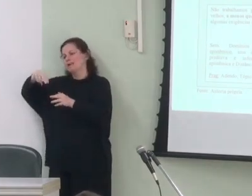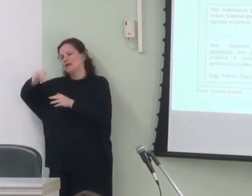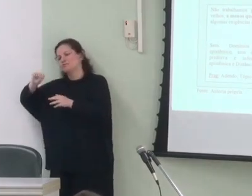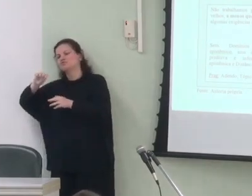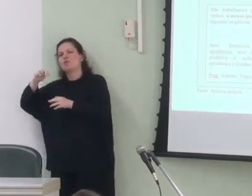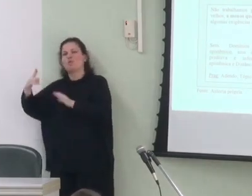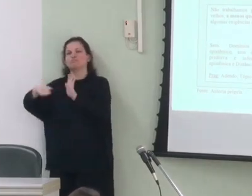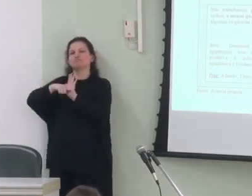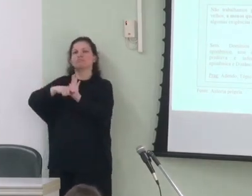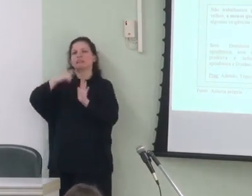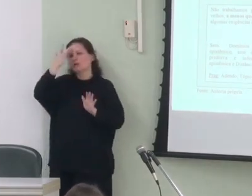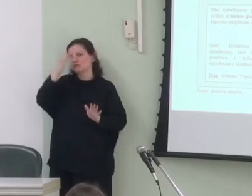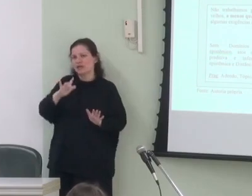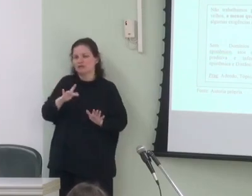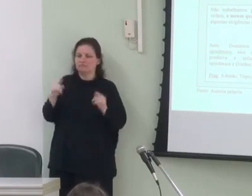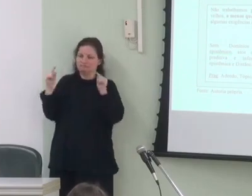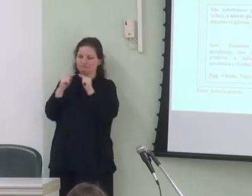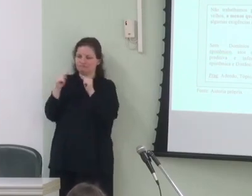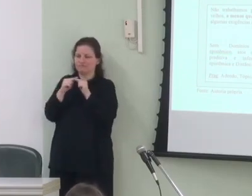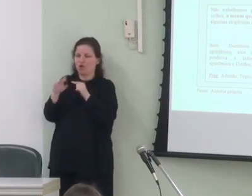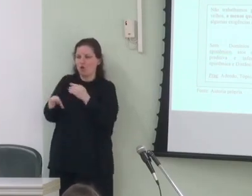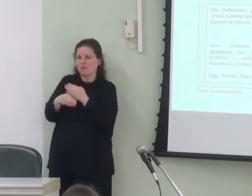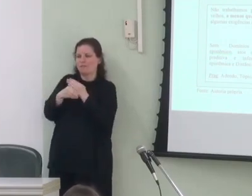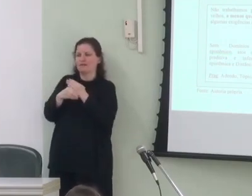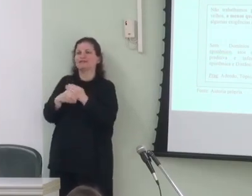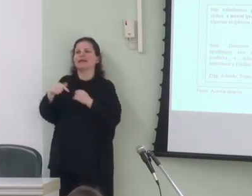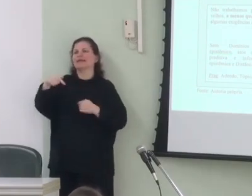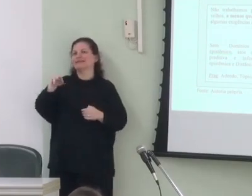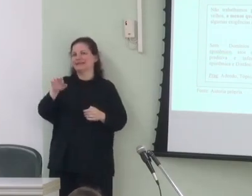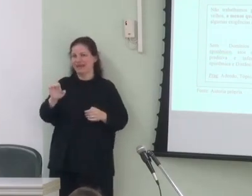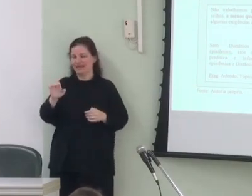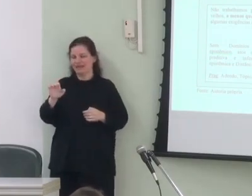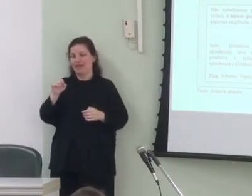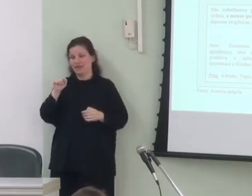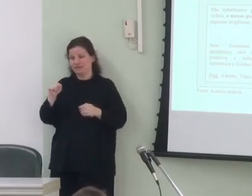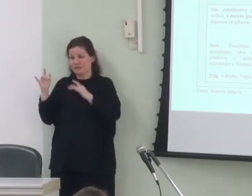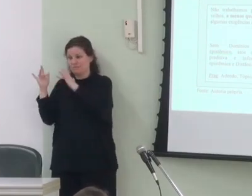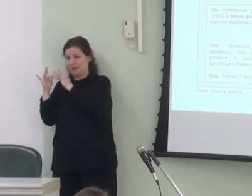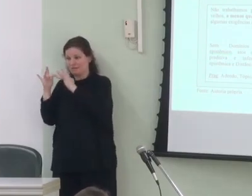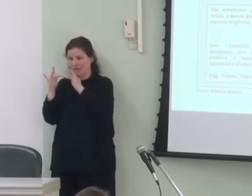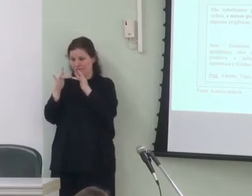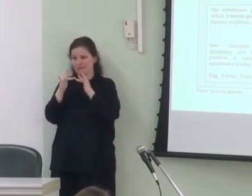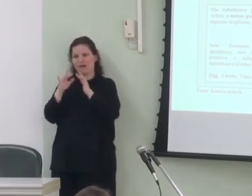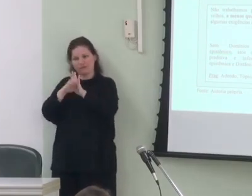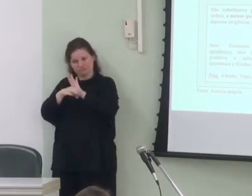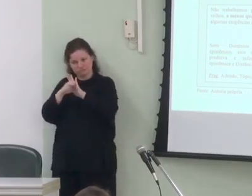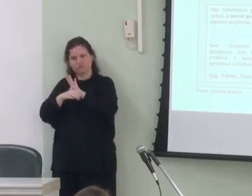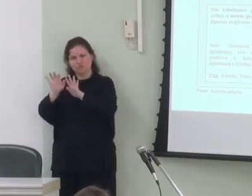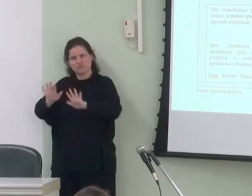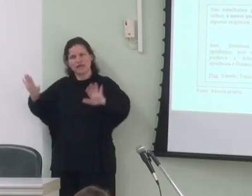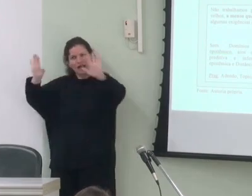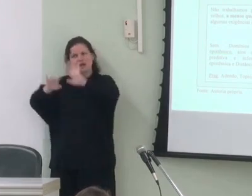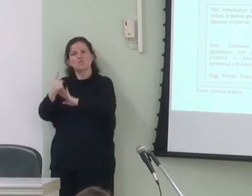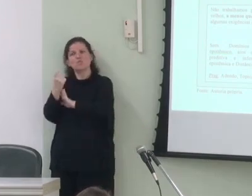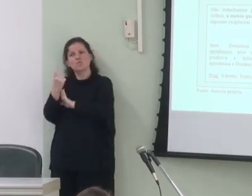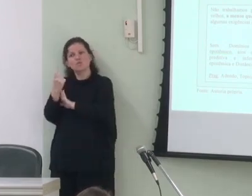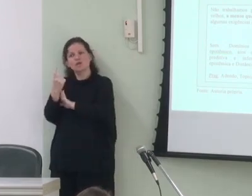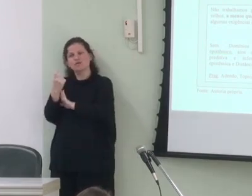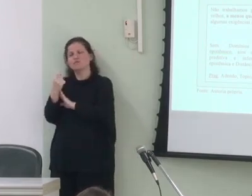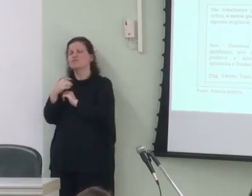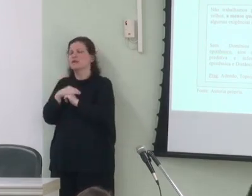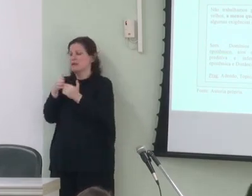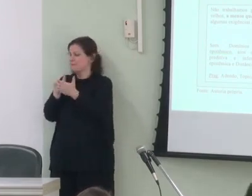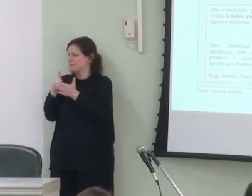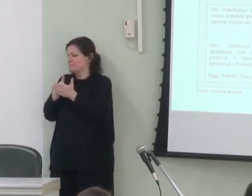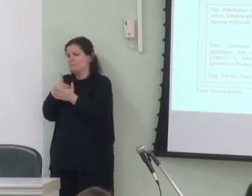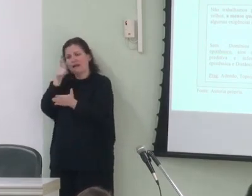negativa não ser combinados com o complementizador que esses conectores conceitualizam um cenário único impeditivo para